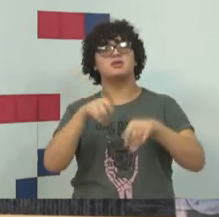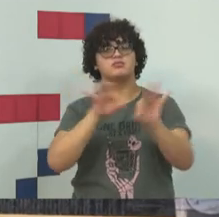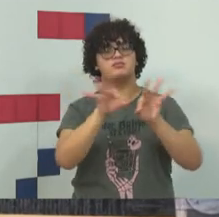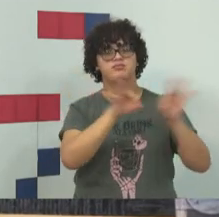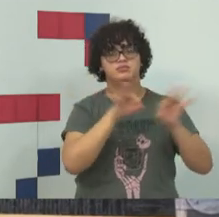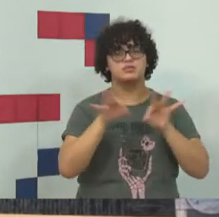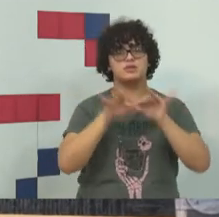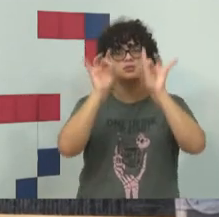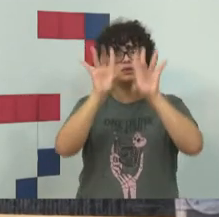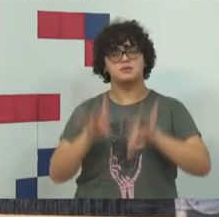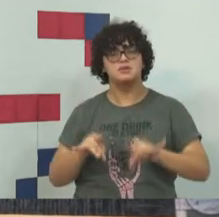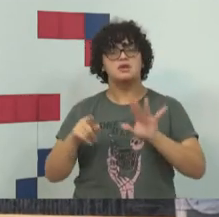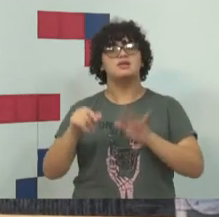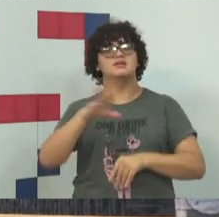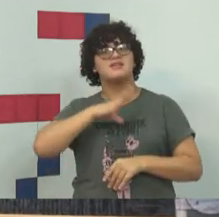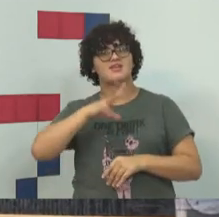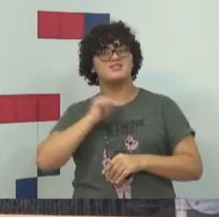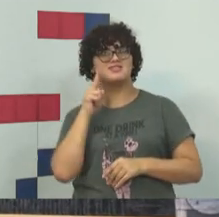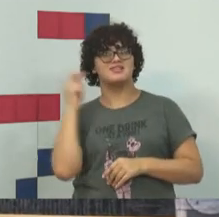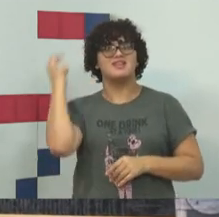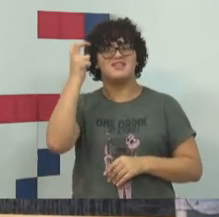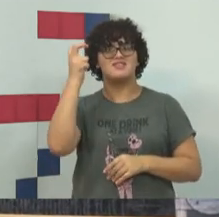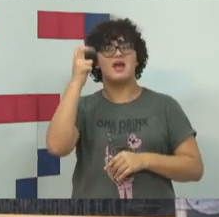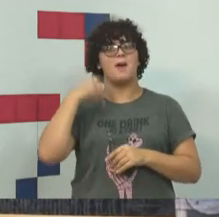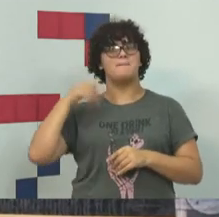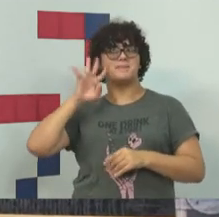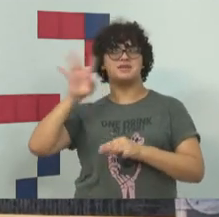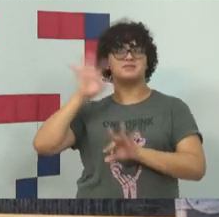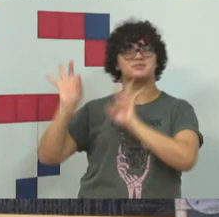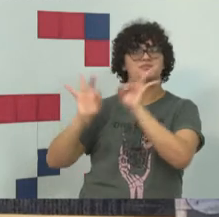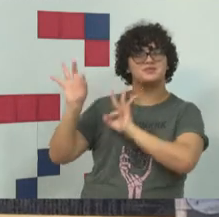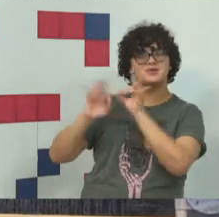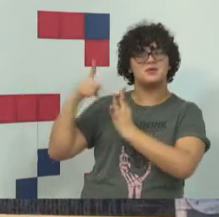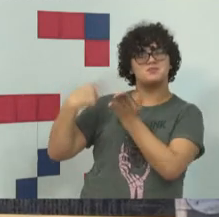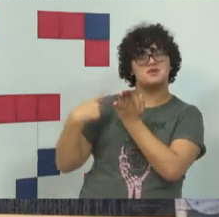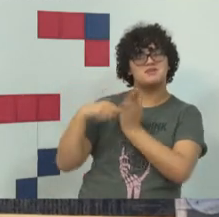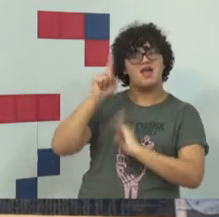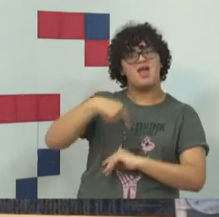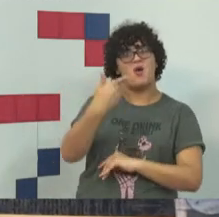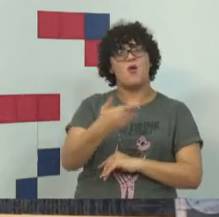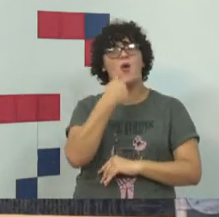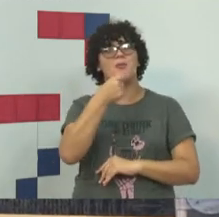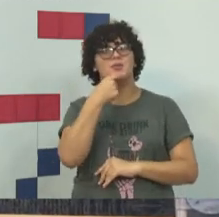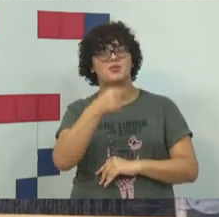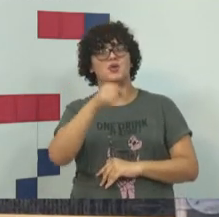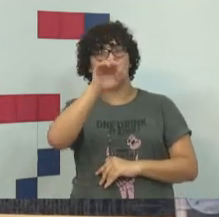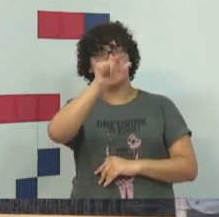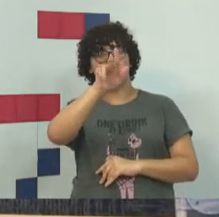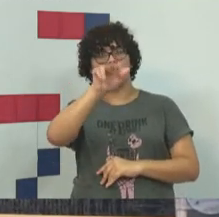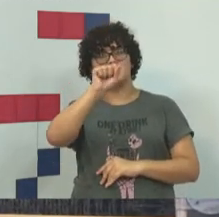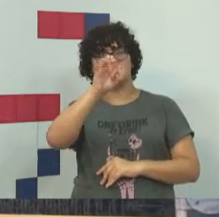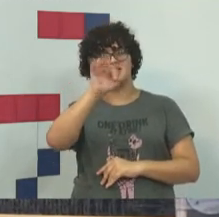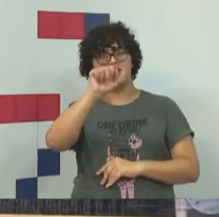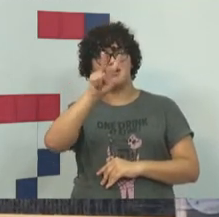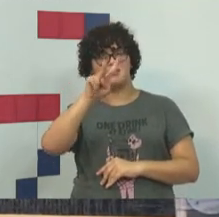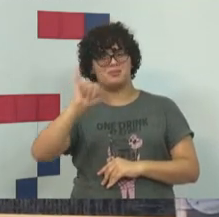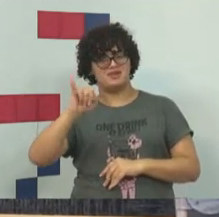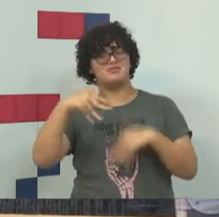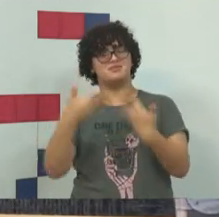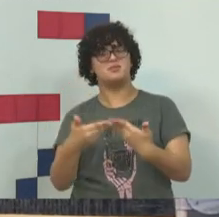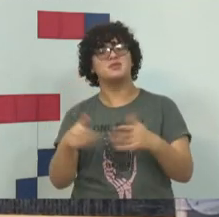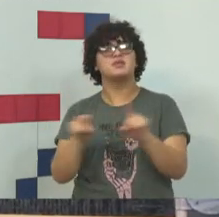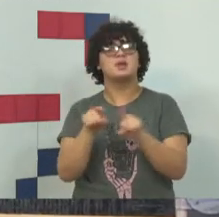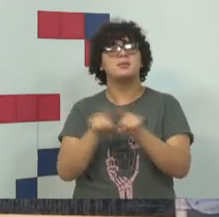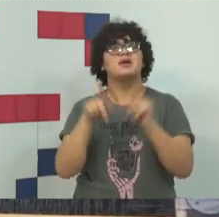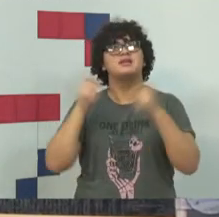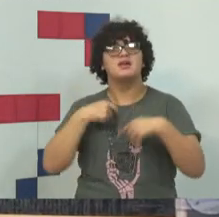nas cidades inteligentes, e eu, estamos pensando, e o próprio professor Bussabi, estamos construindo uma especialização, e o professor